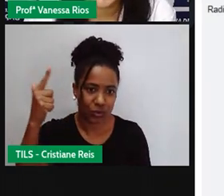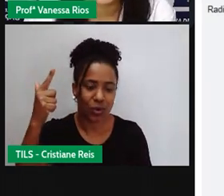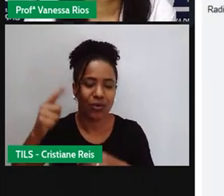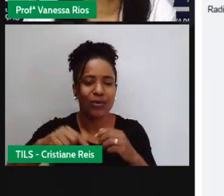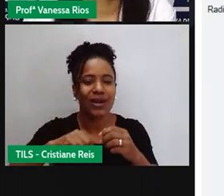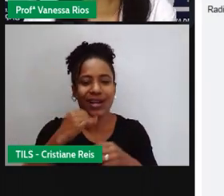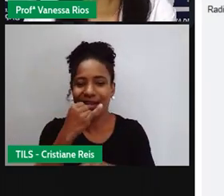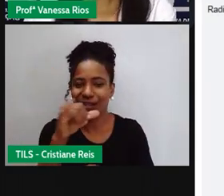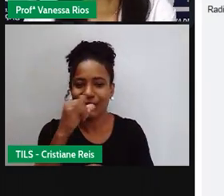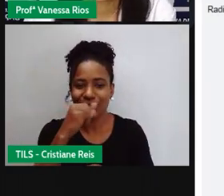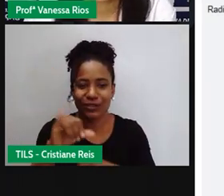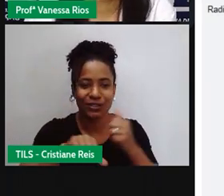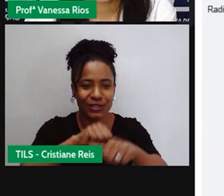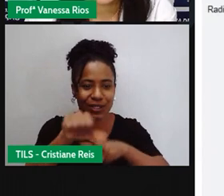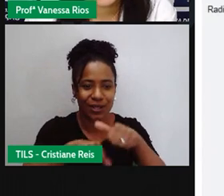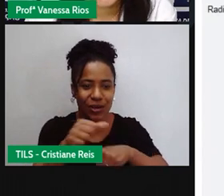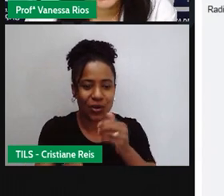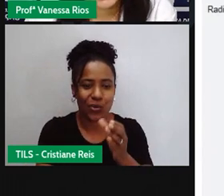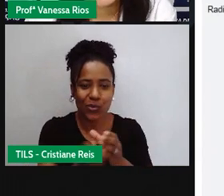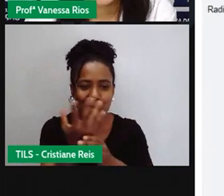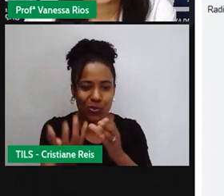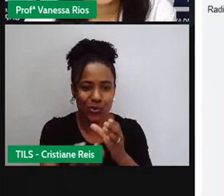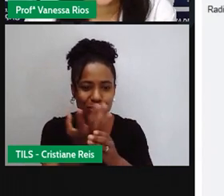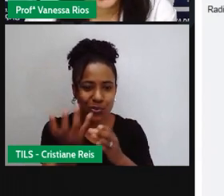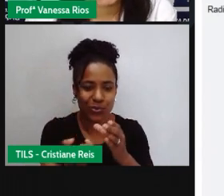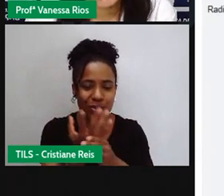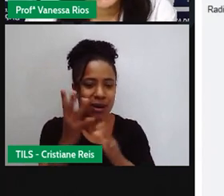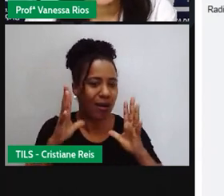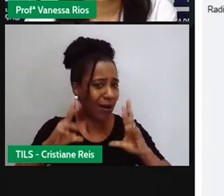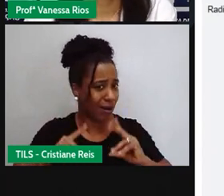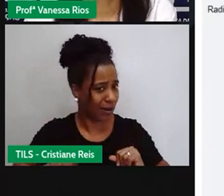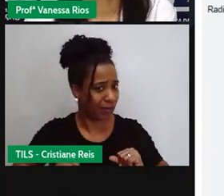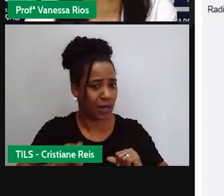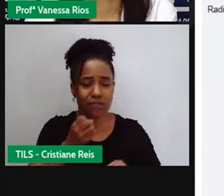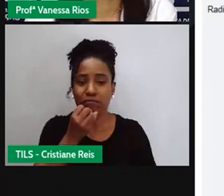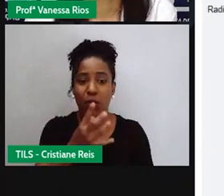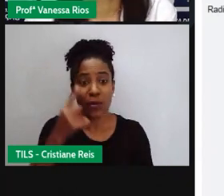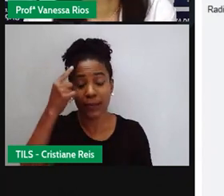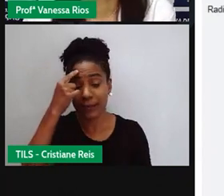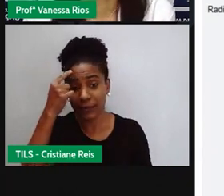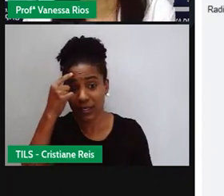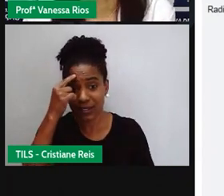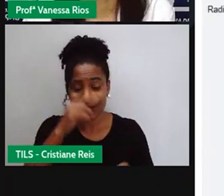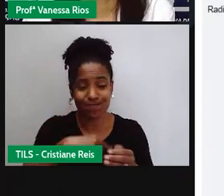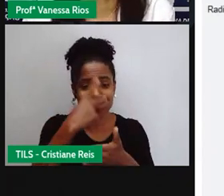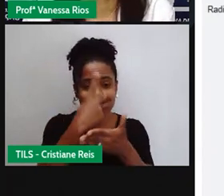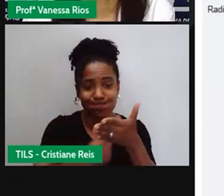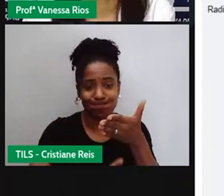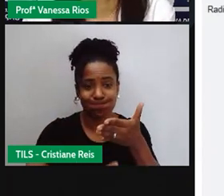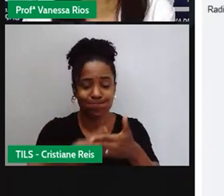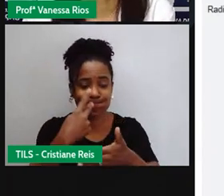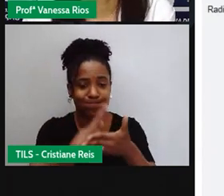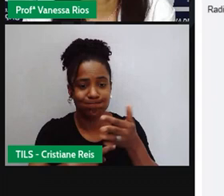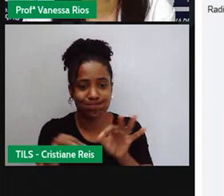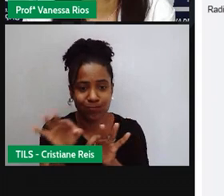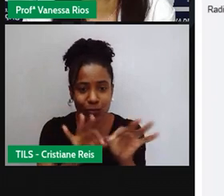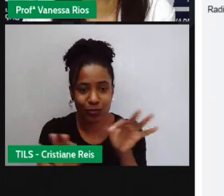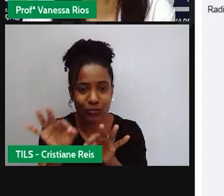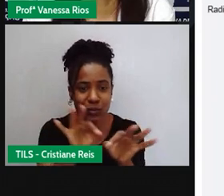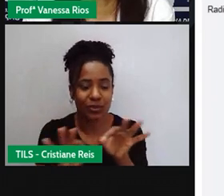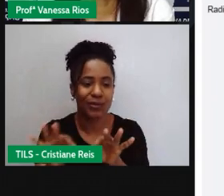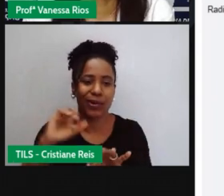limpa, é muito viável que se pense em projetos onde esse tipo de energia pode ser aproveitado.